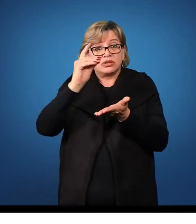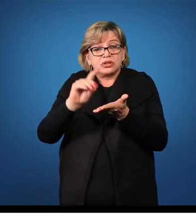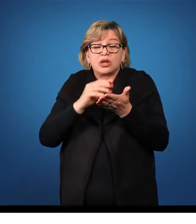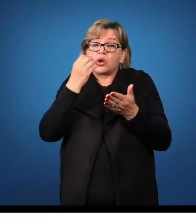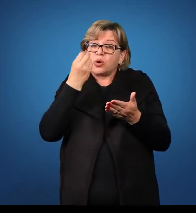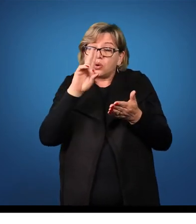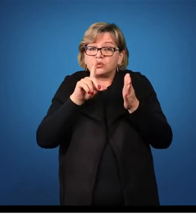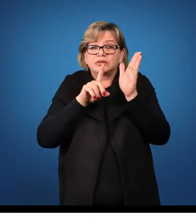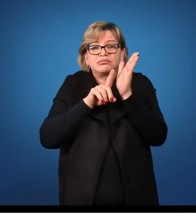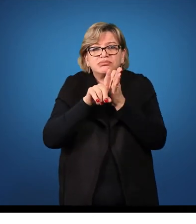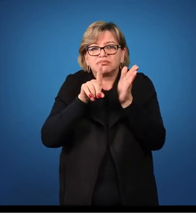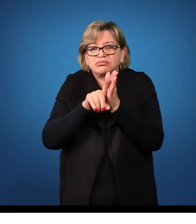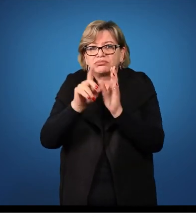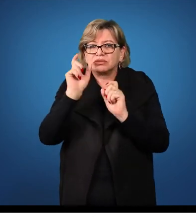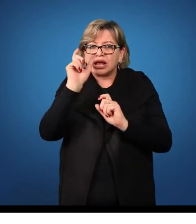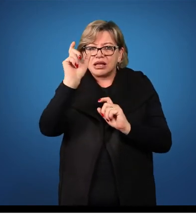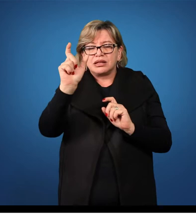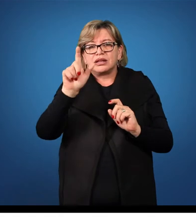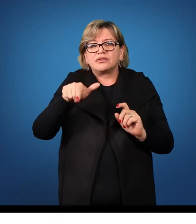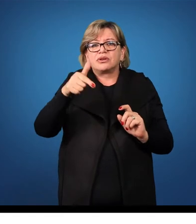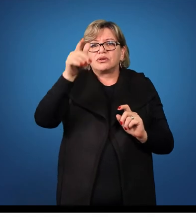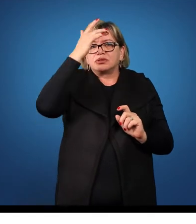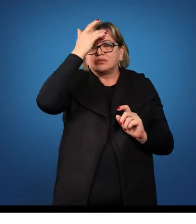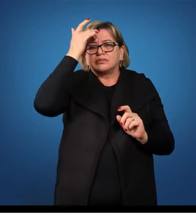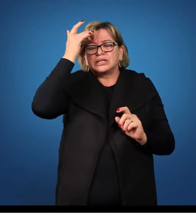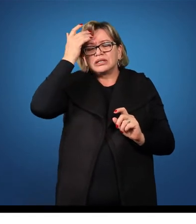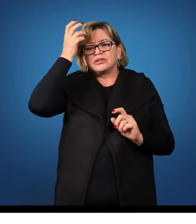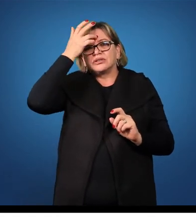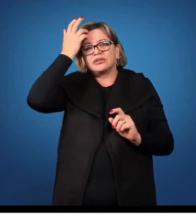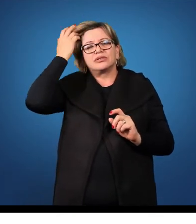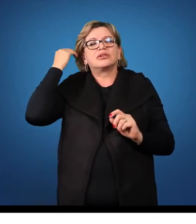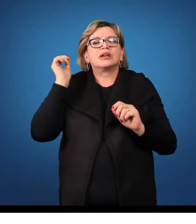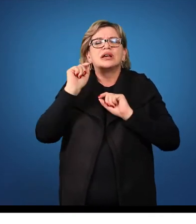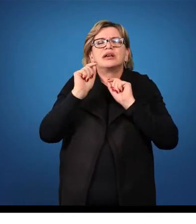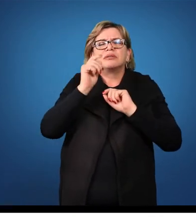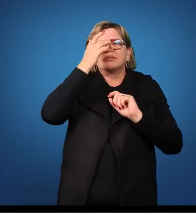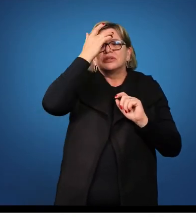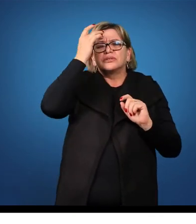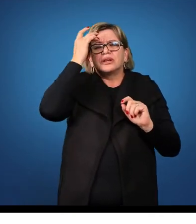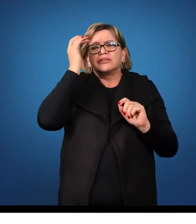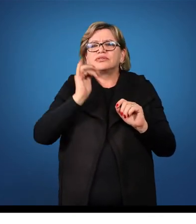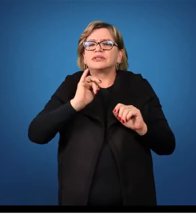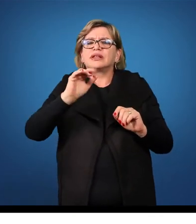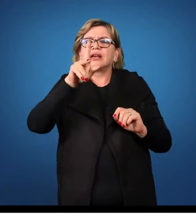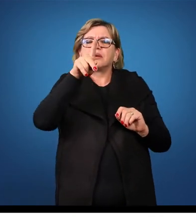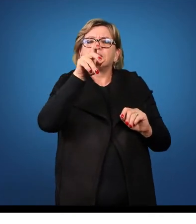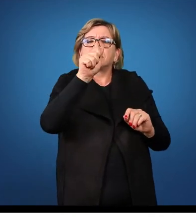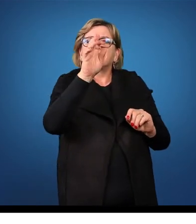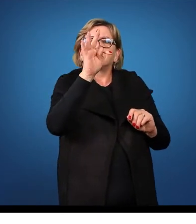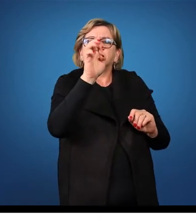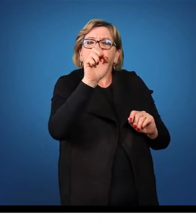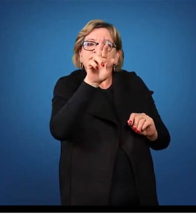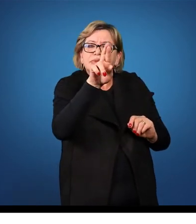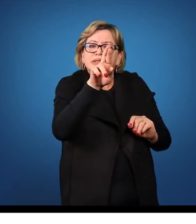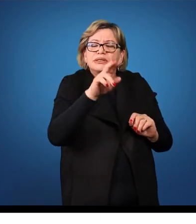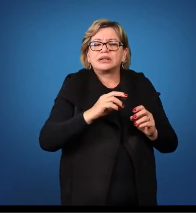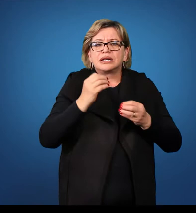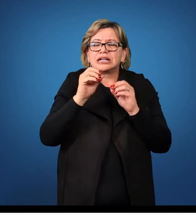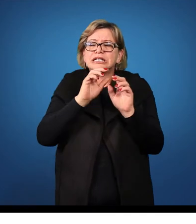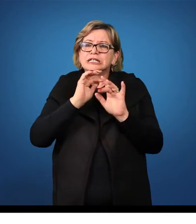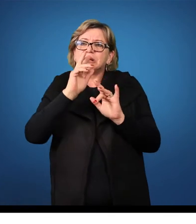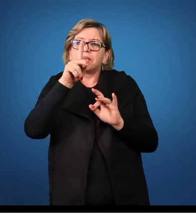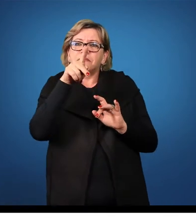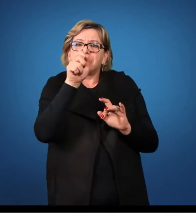pergunta uma palavra para alguém, e que ela diz assim, PATER, PATRIS. Ou seja, a pessoa responde à